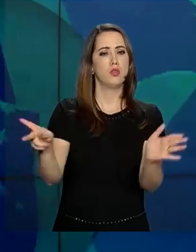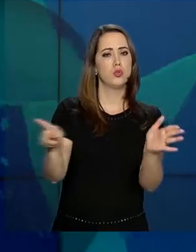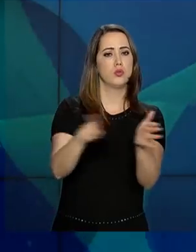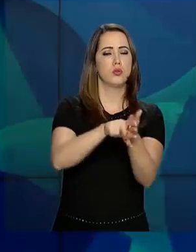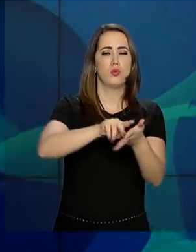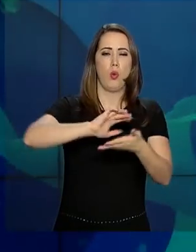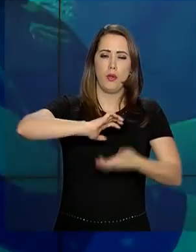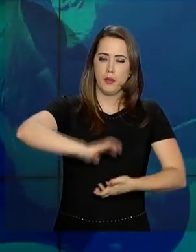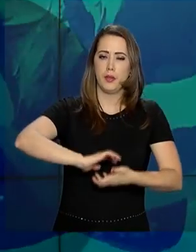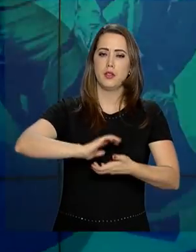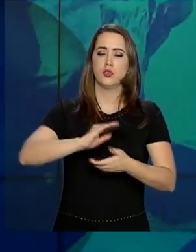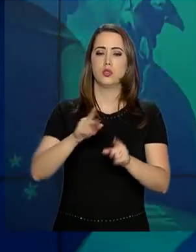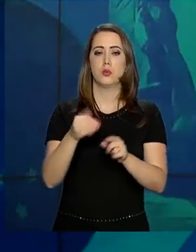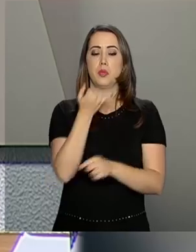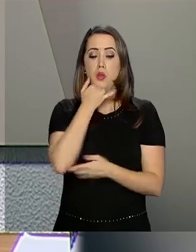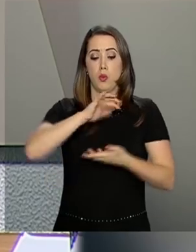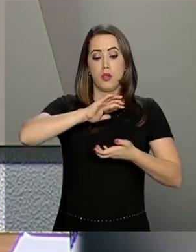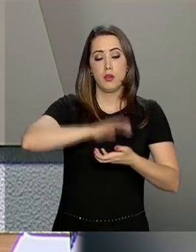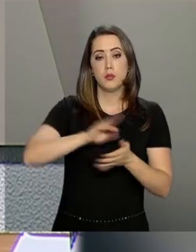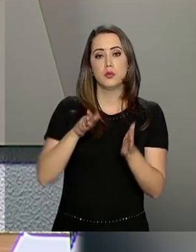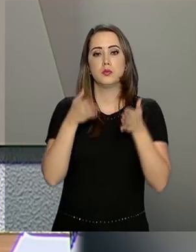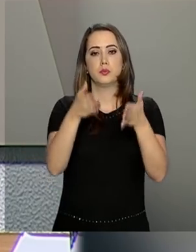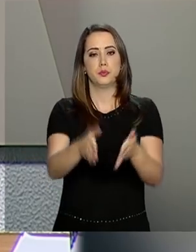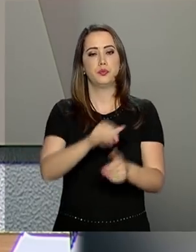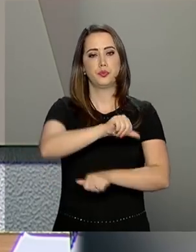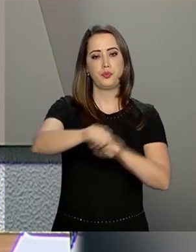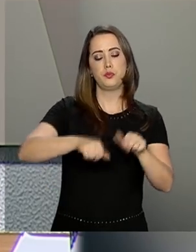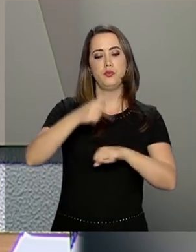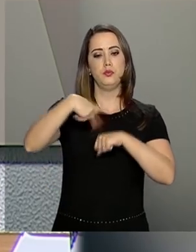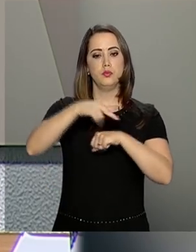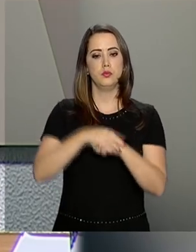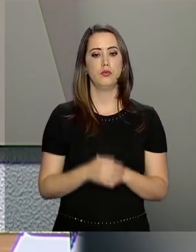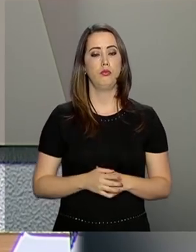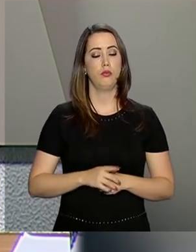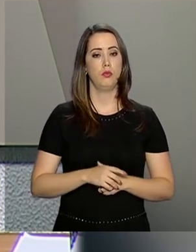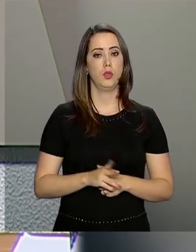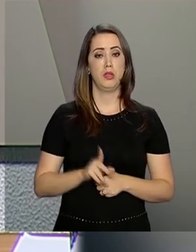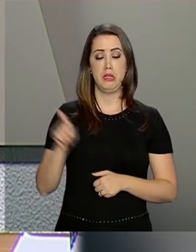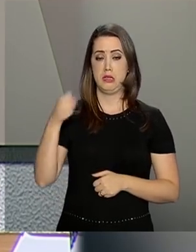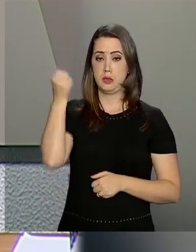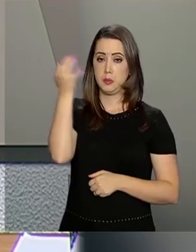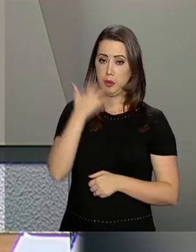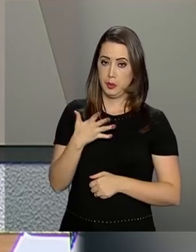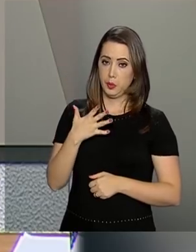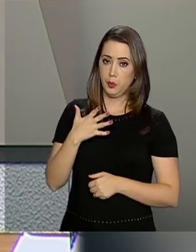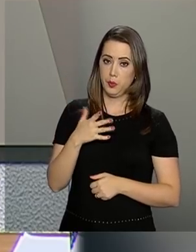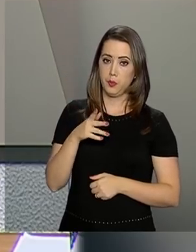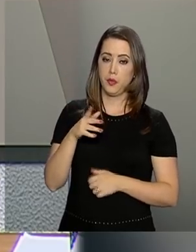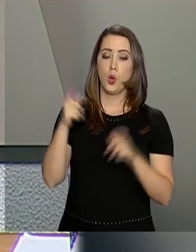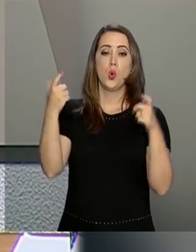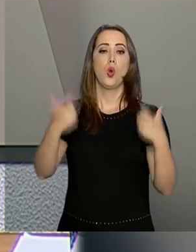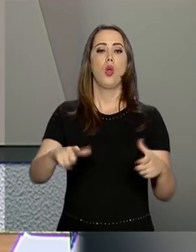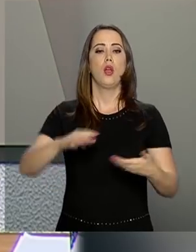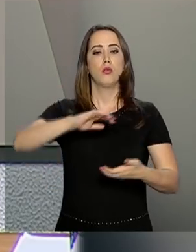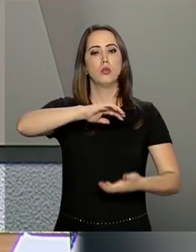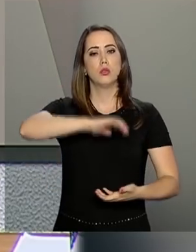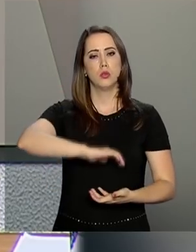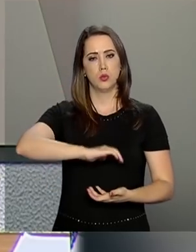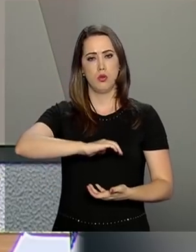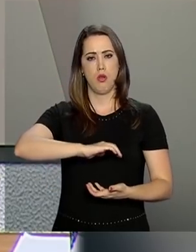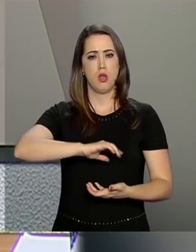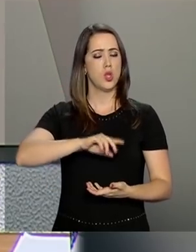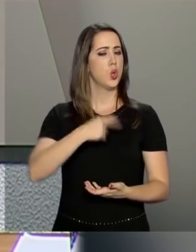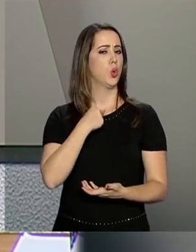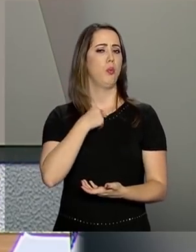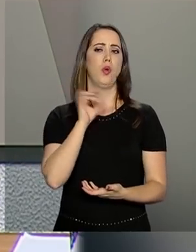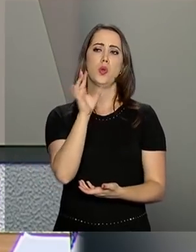transformações do país. Que o Itamaraty, especificamente, não seja simplesmente uma espécie de